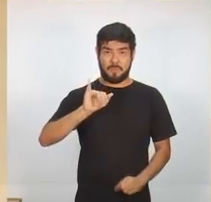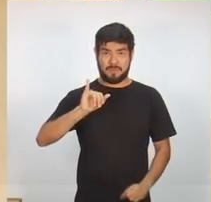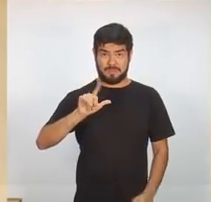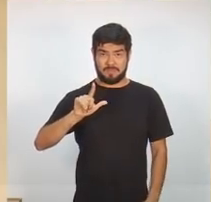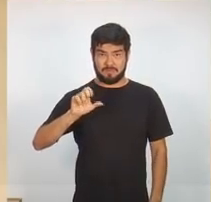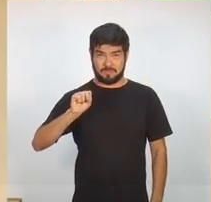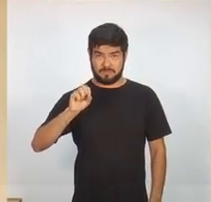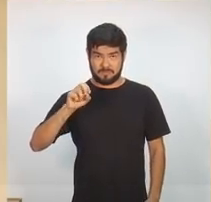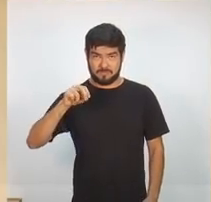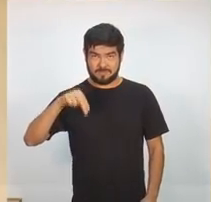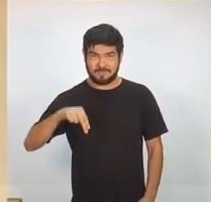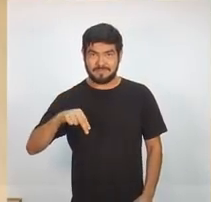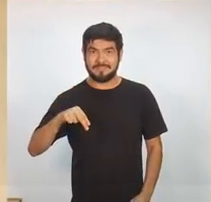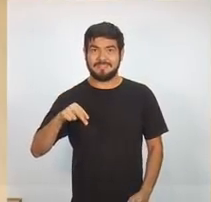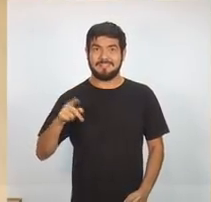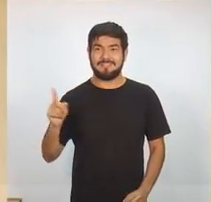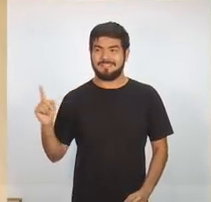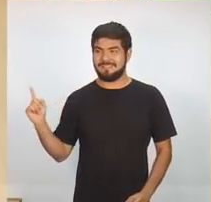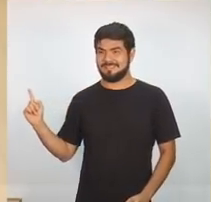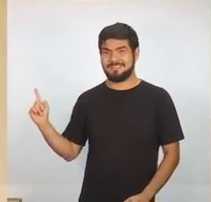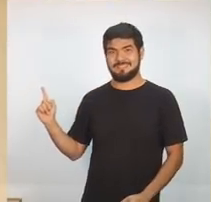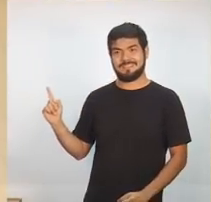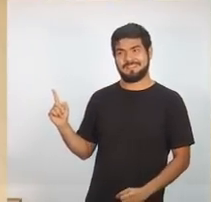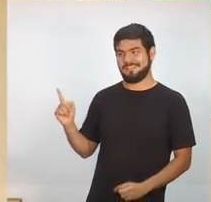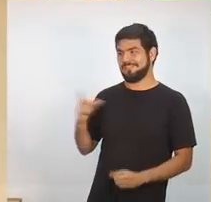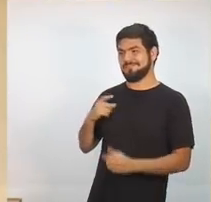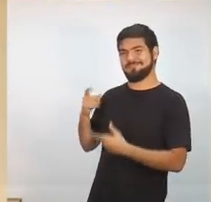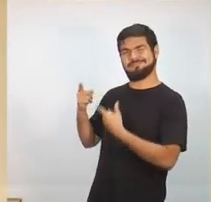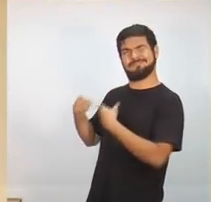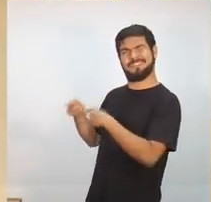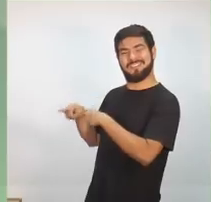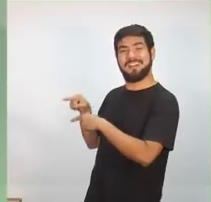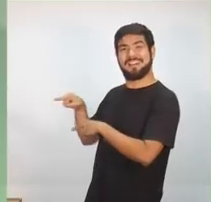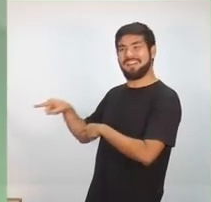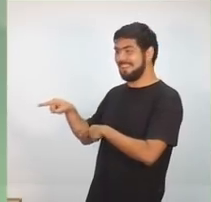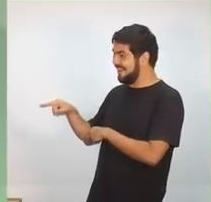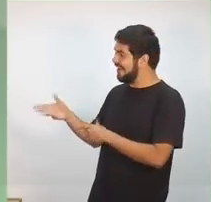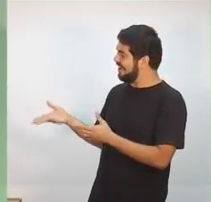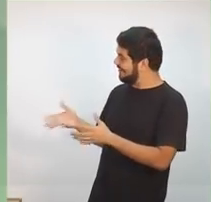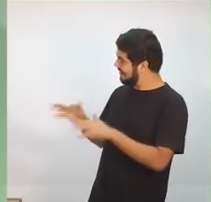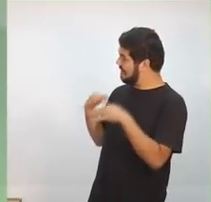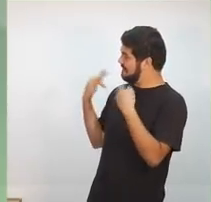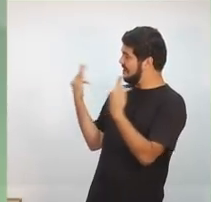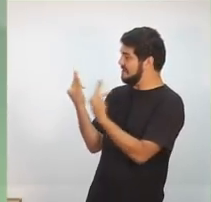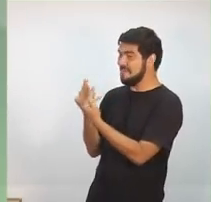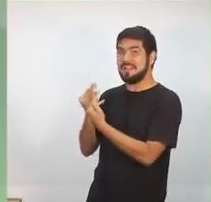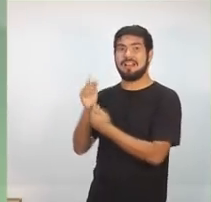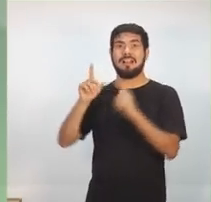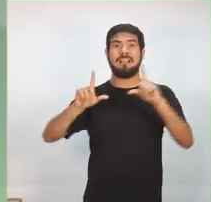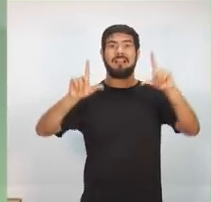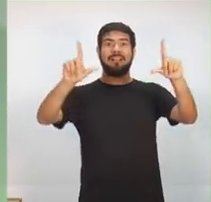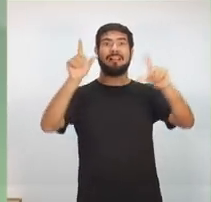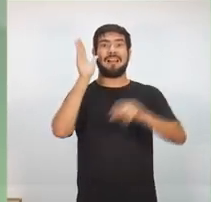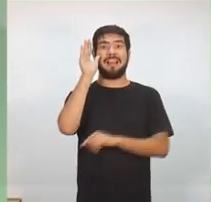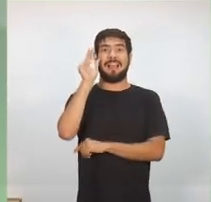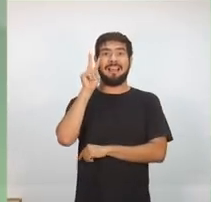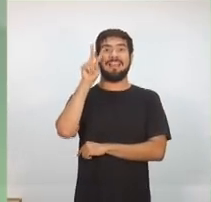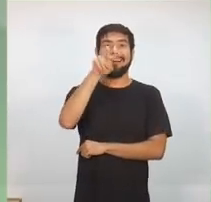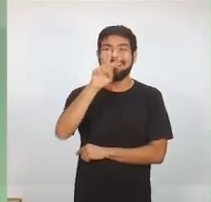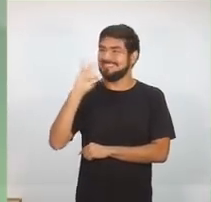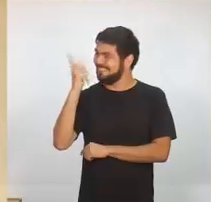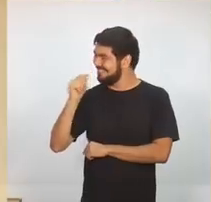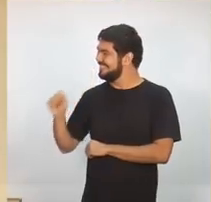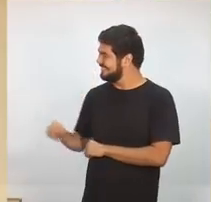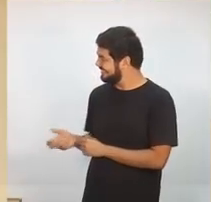PSC. Ele estava chegando aqui no nosso programa, estava brincando com ele, que é a única vez que a família dele está ligada nesse horário aqui na TV em Tempo, né, Wilson?